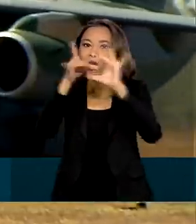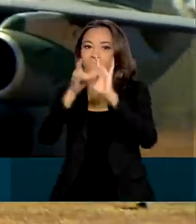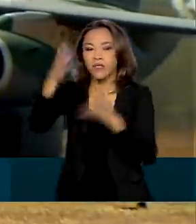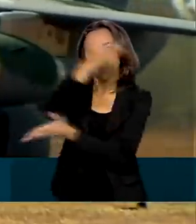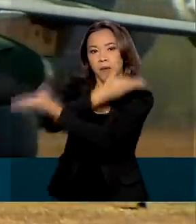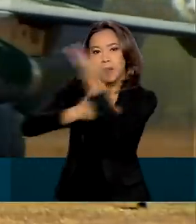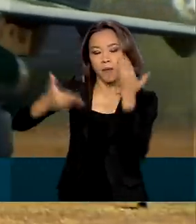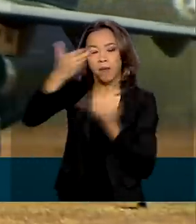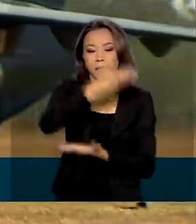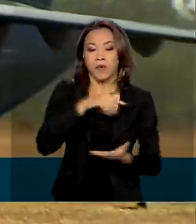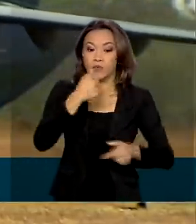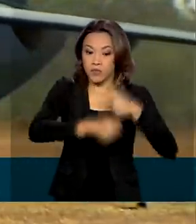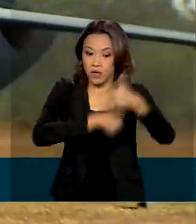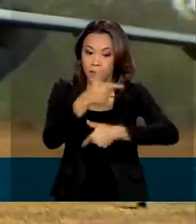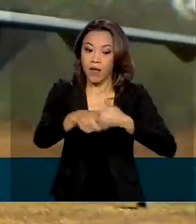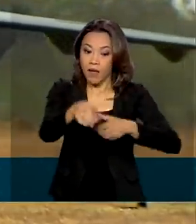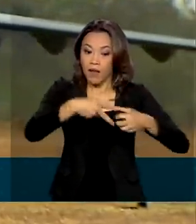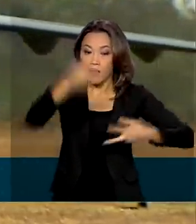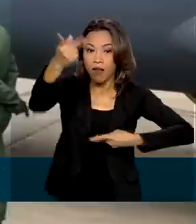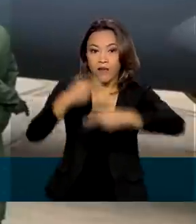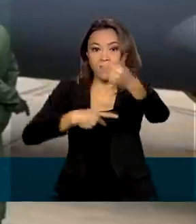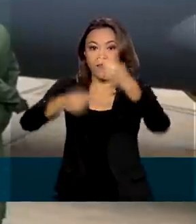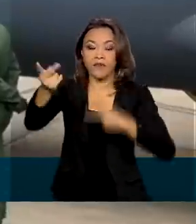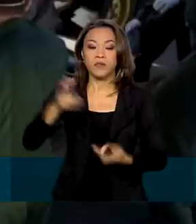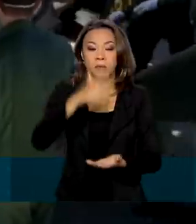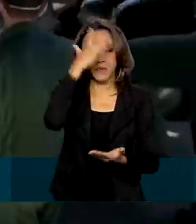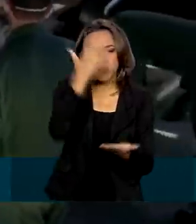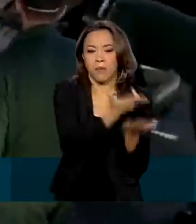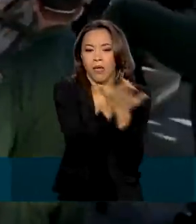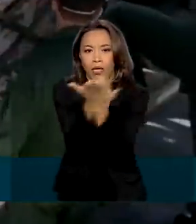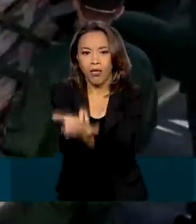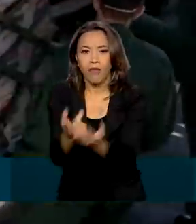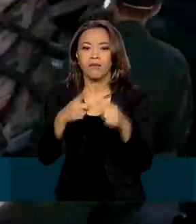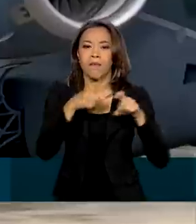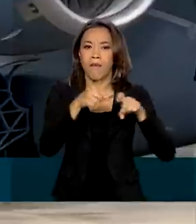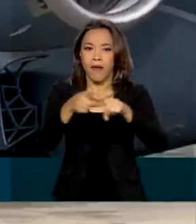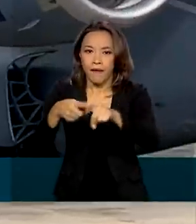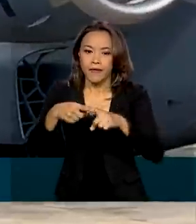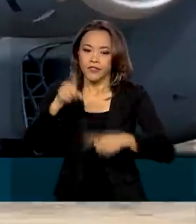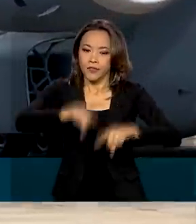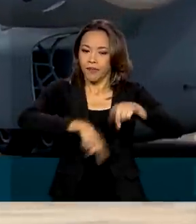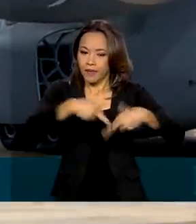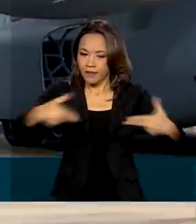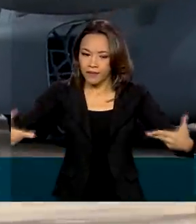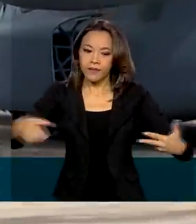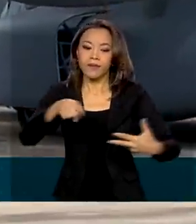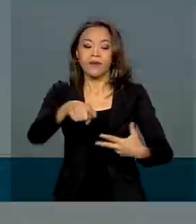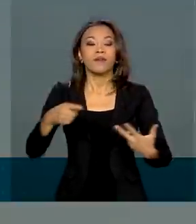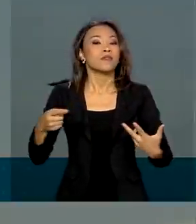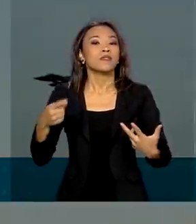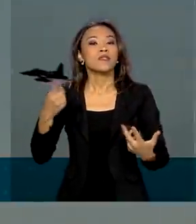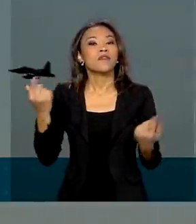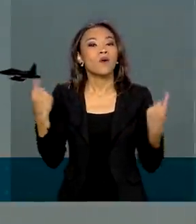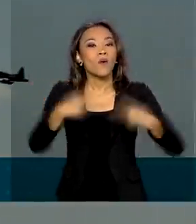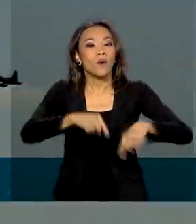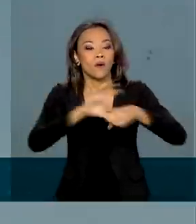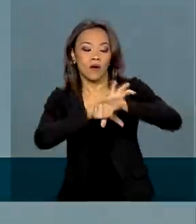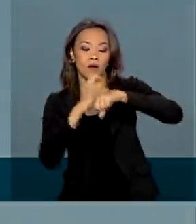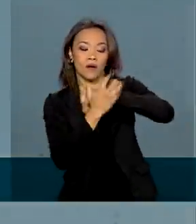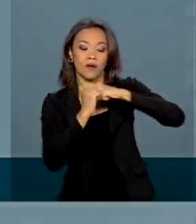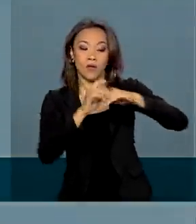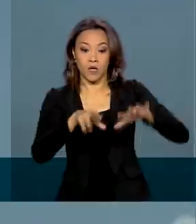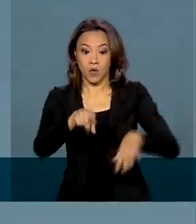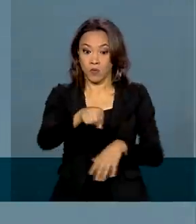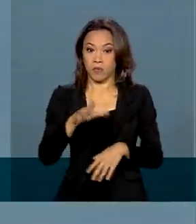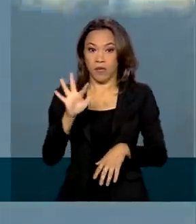ações de integração está o transporte de pacientes, médicos e insumos necessários para o enfrentamento da pandemia. Por meio dos aviões da